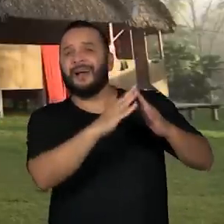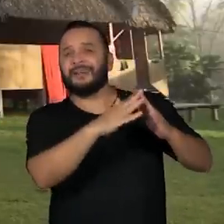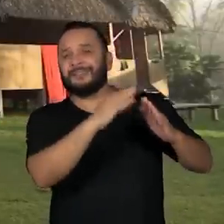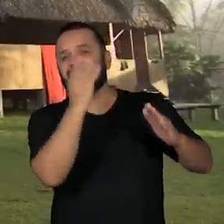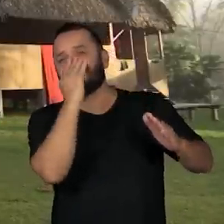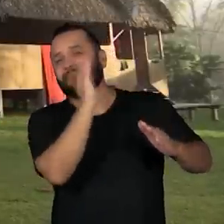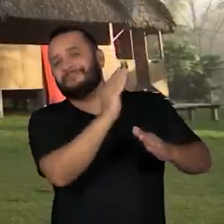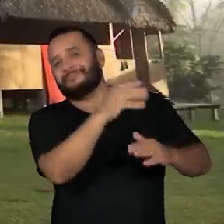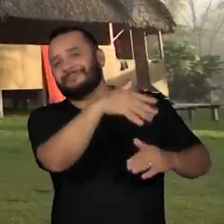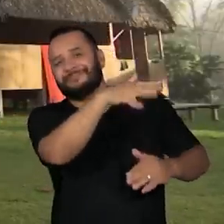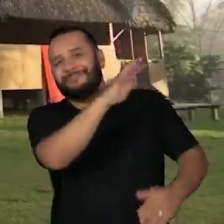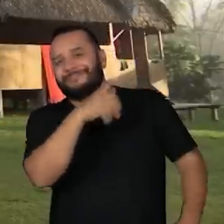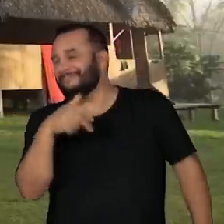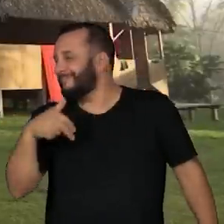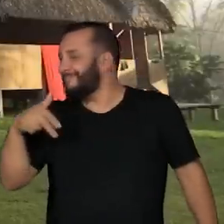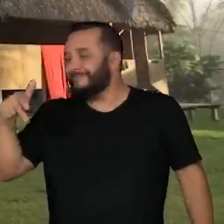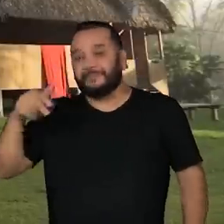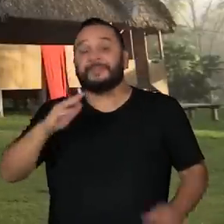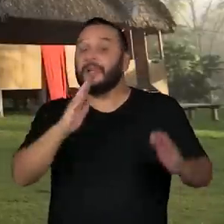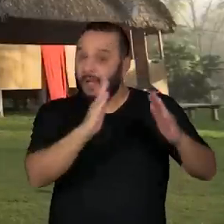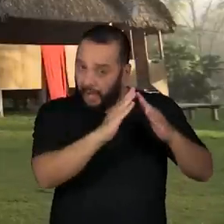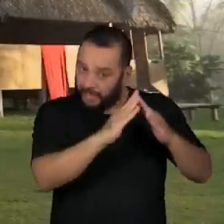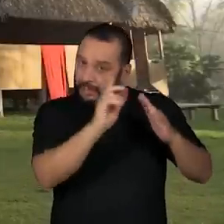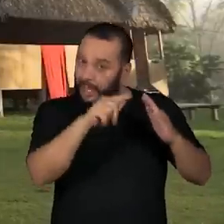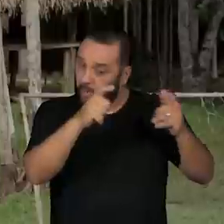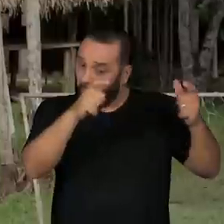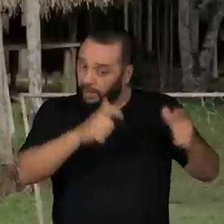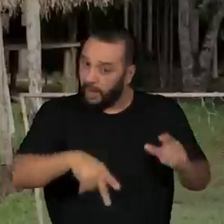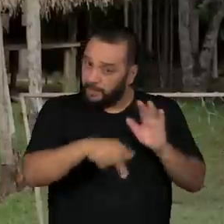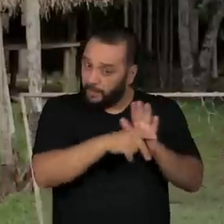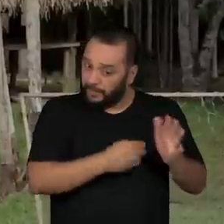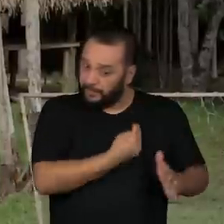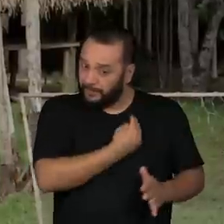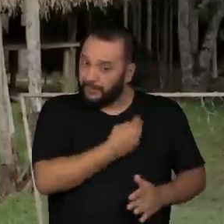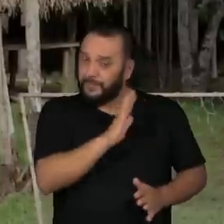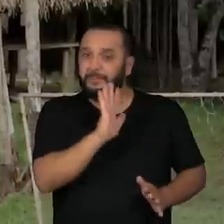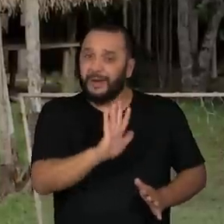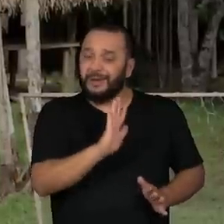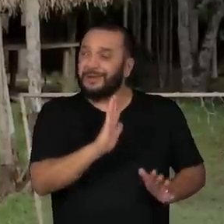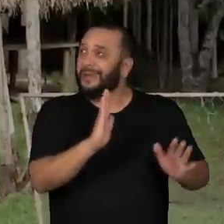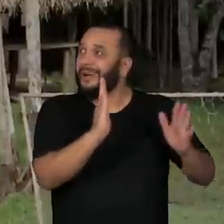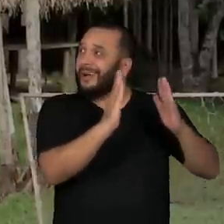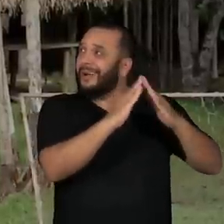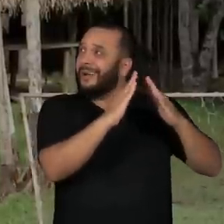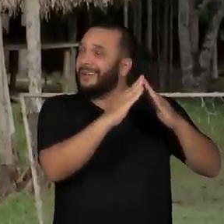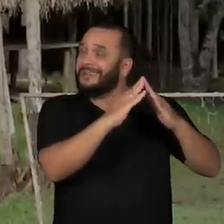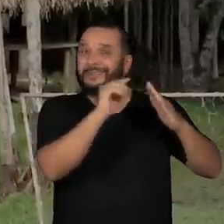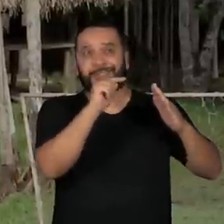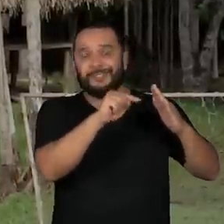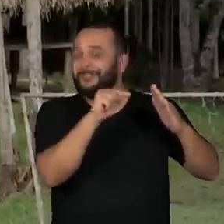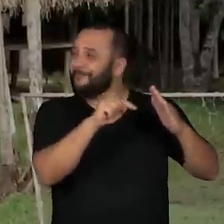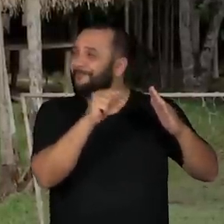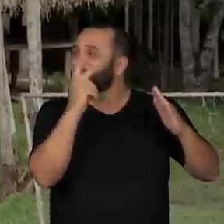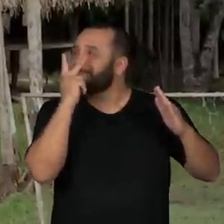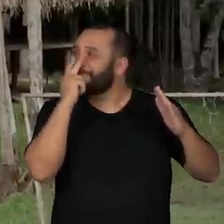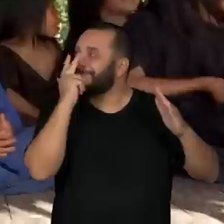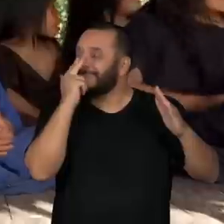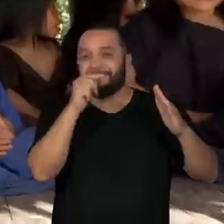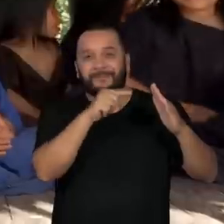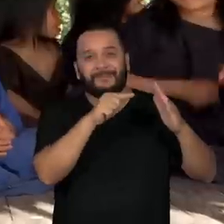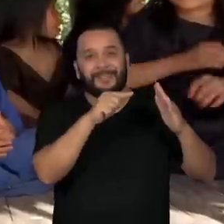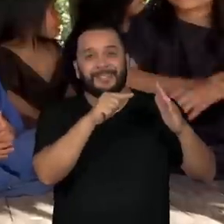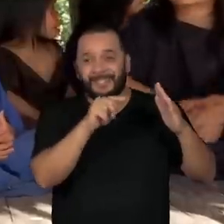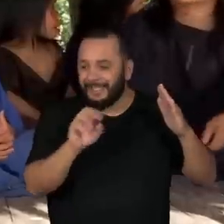tem a casa nossa, é o nosso território. Cada casa que você faz, você está passando para o seu